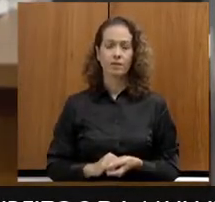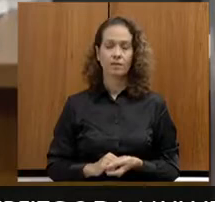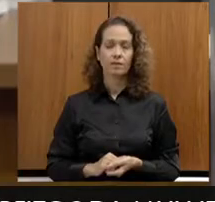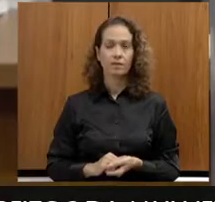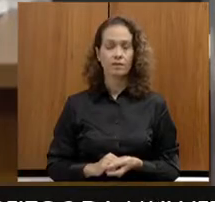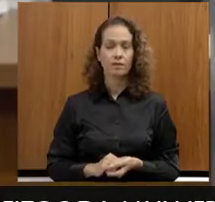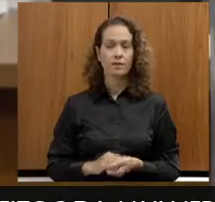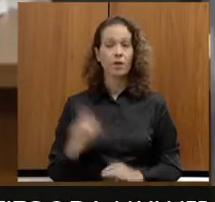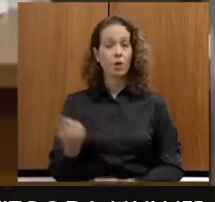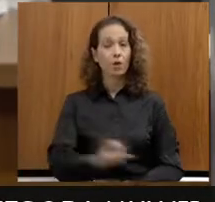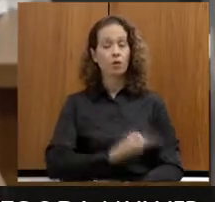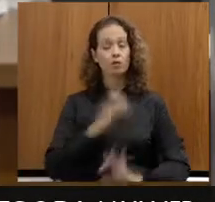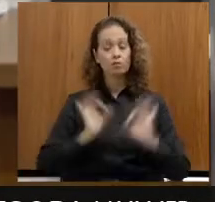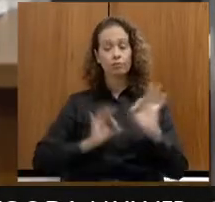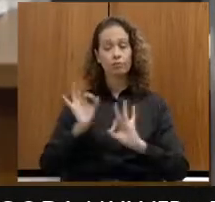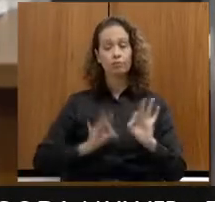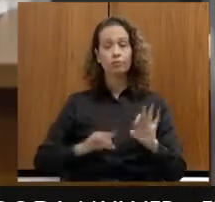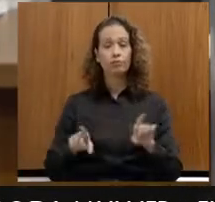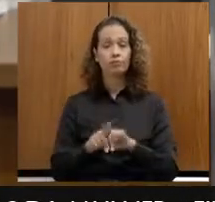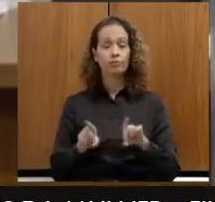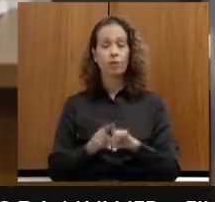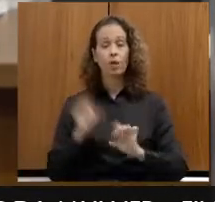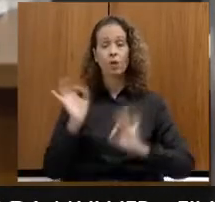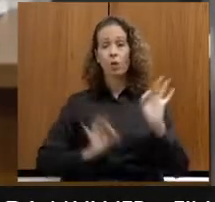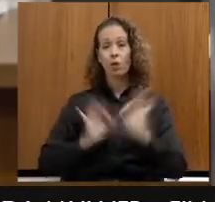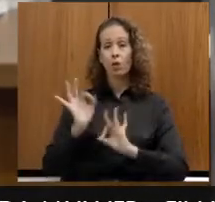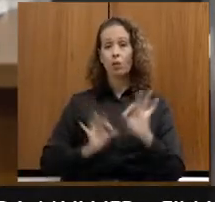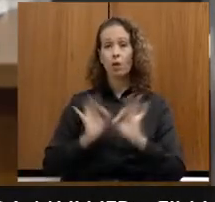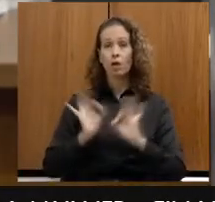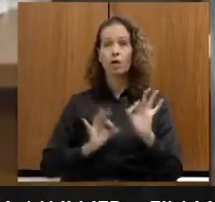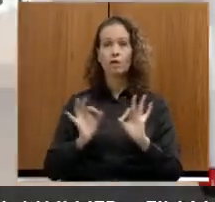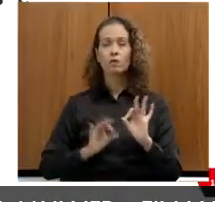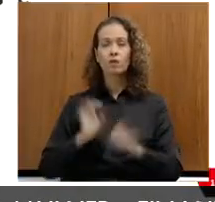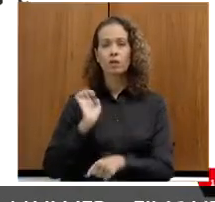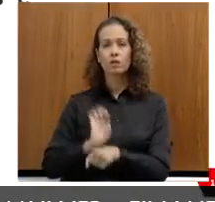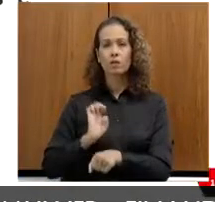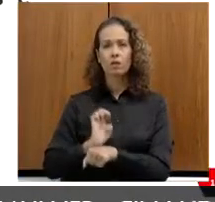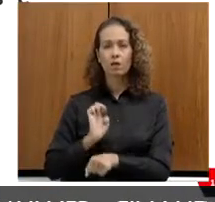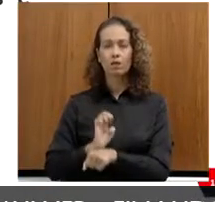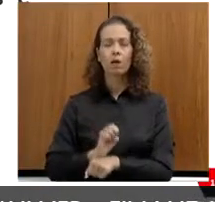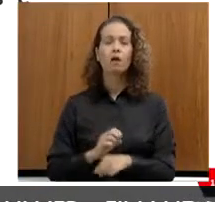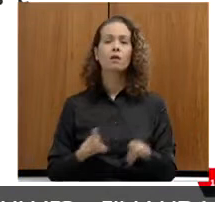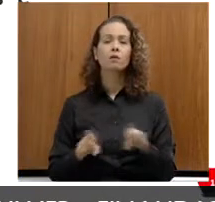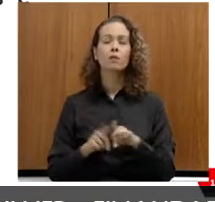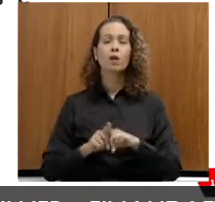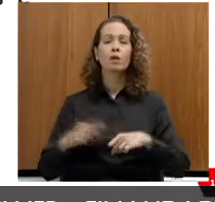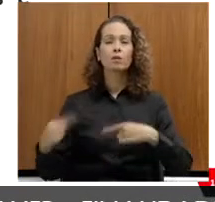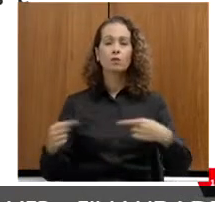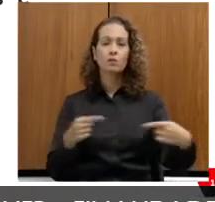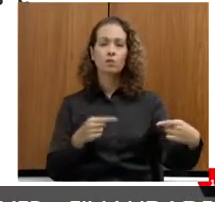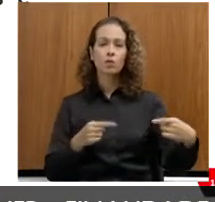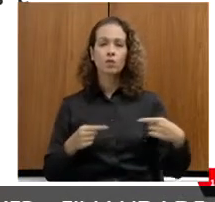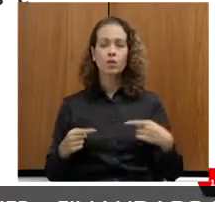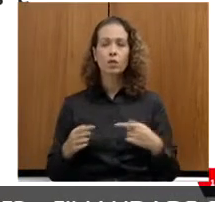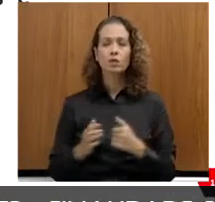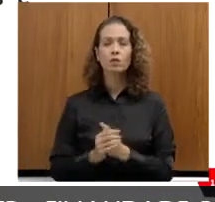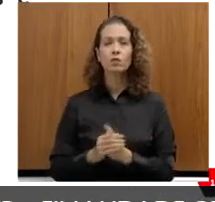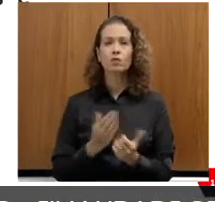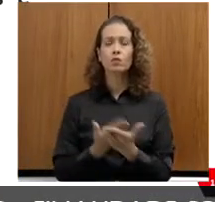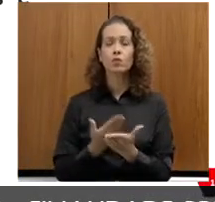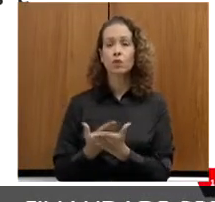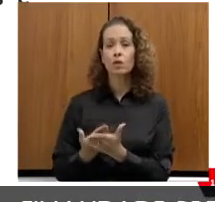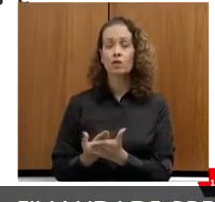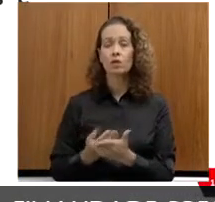Nós estamos elaborando também o Plano Estadual de Políticas de Refugiados, Migrantes, Apátrias e Retornados de Minas Gerais. Esse é um